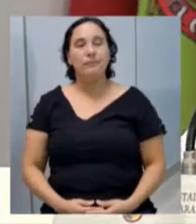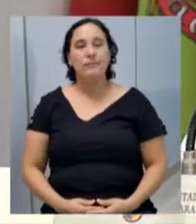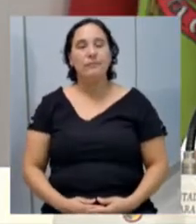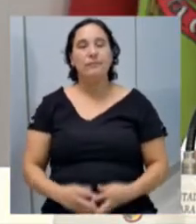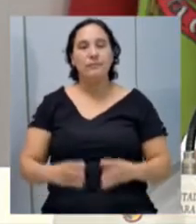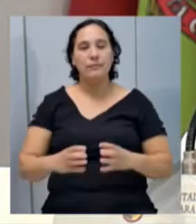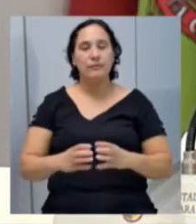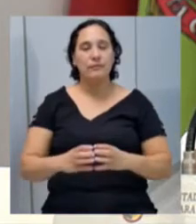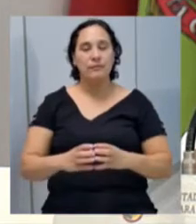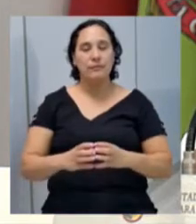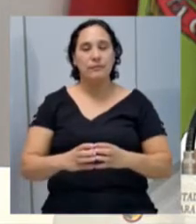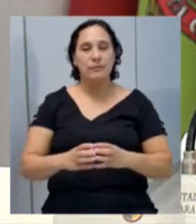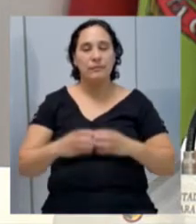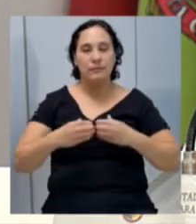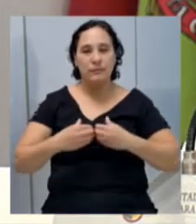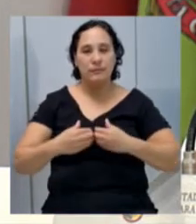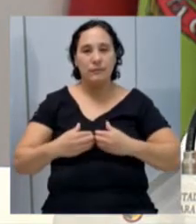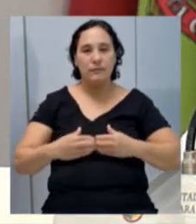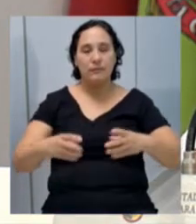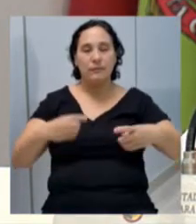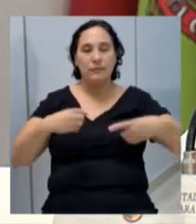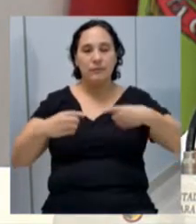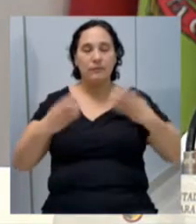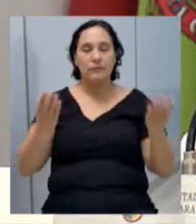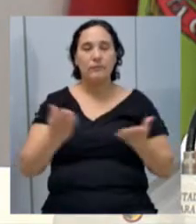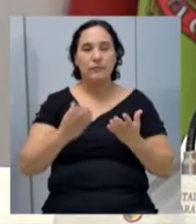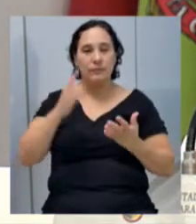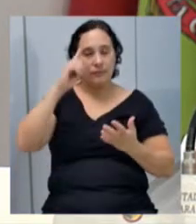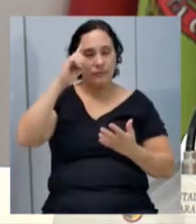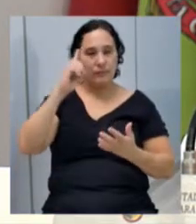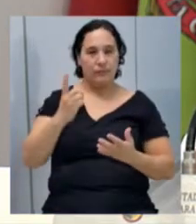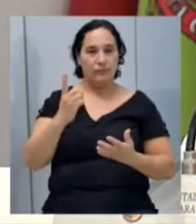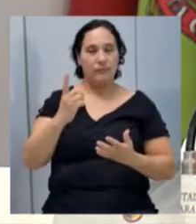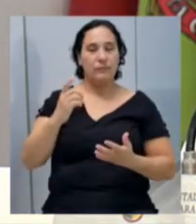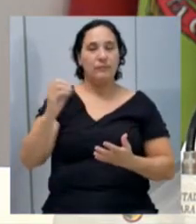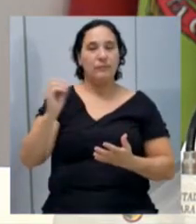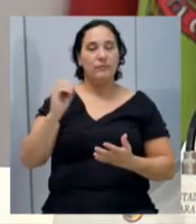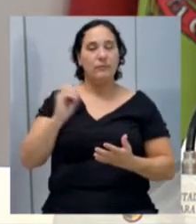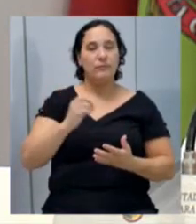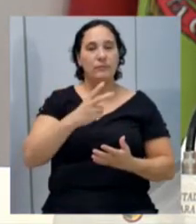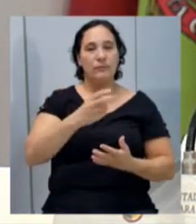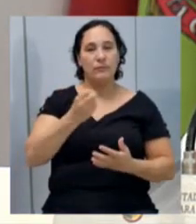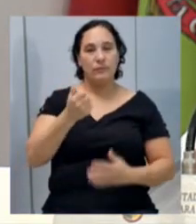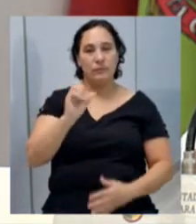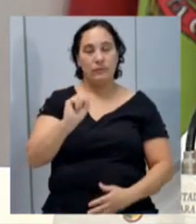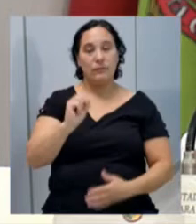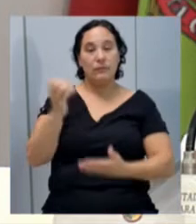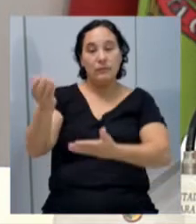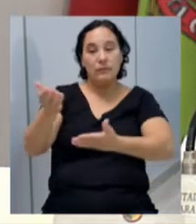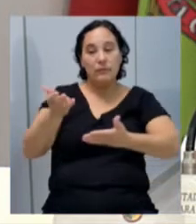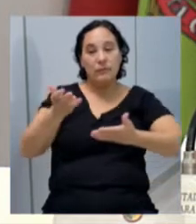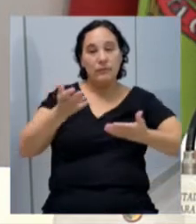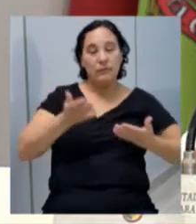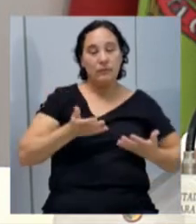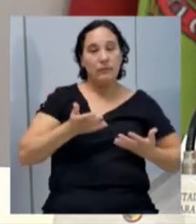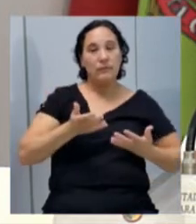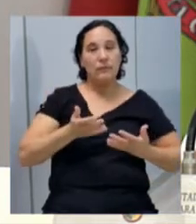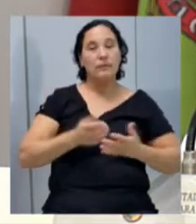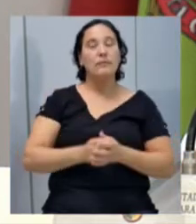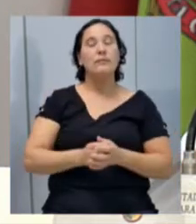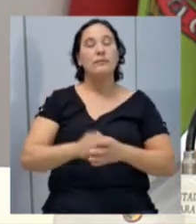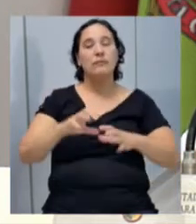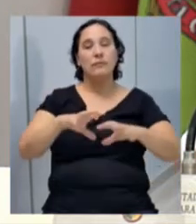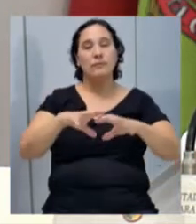Havendo o quórum regimental, dou por aberto a sessão ordinária de hoje, dia 1º de outubro de 2018, dando boas-vindas a todos que se